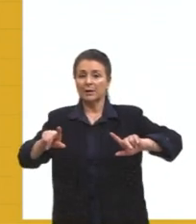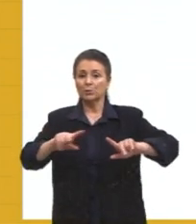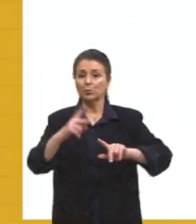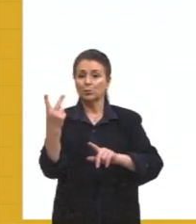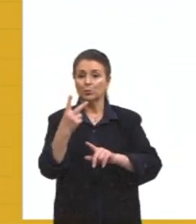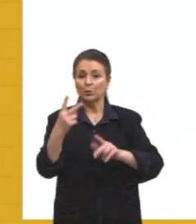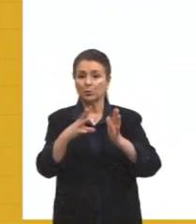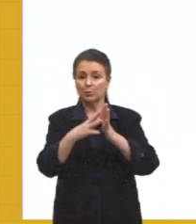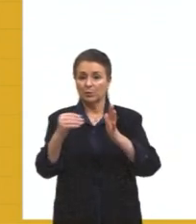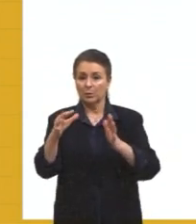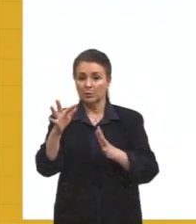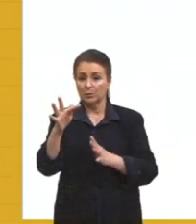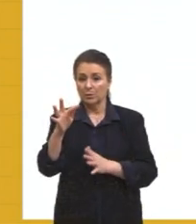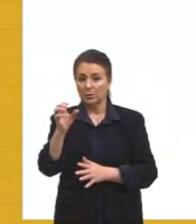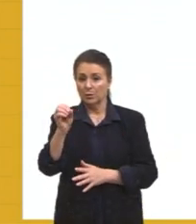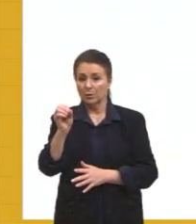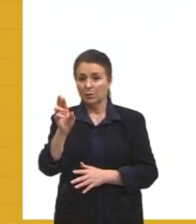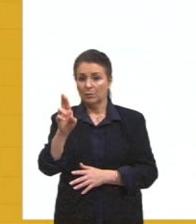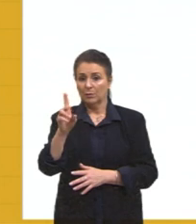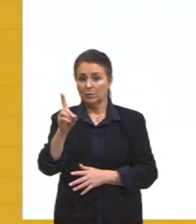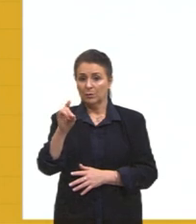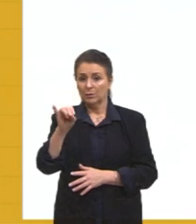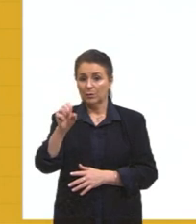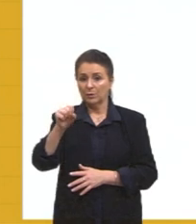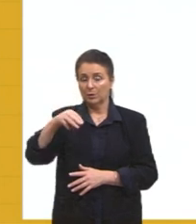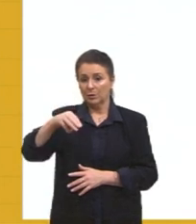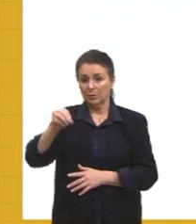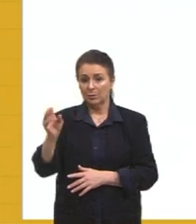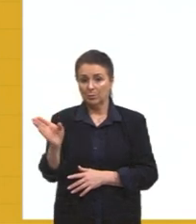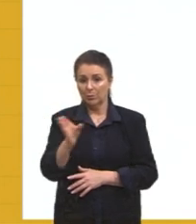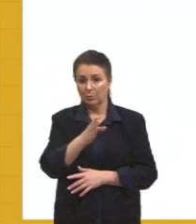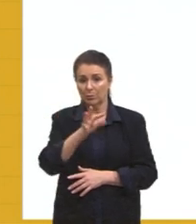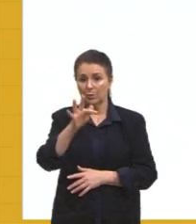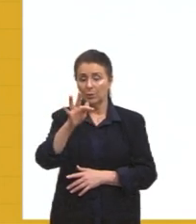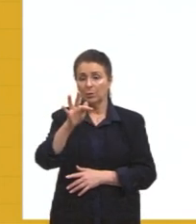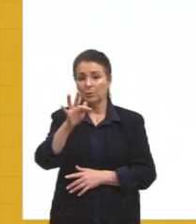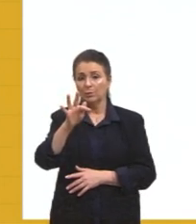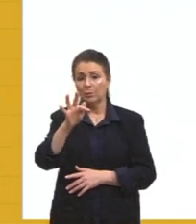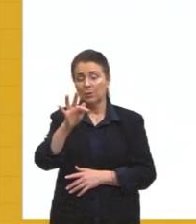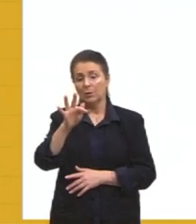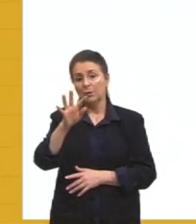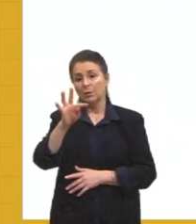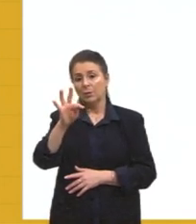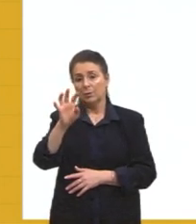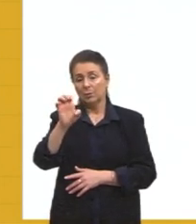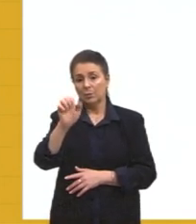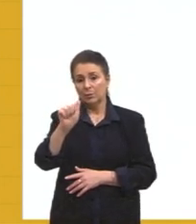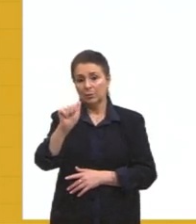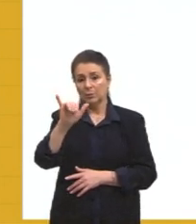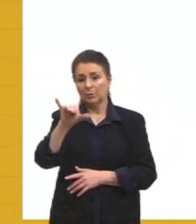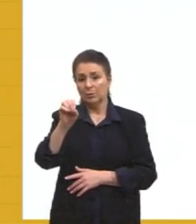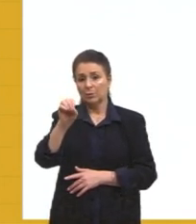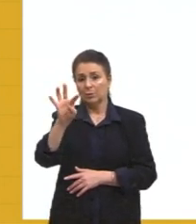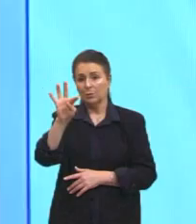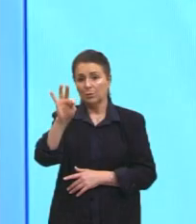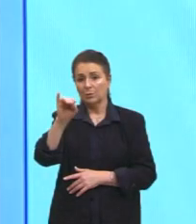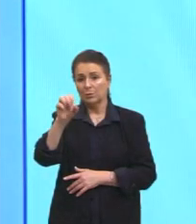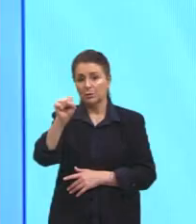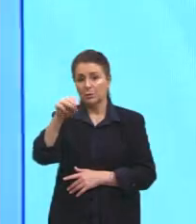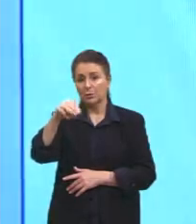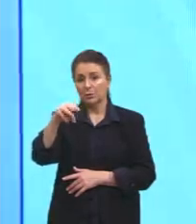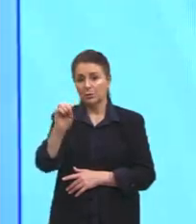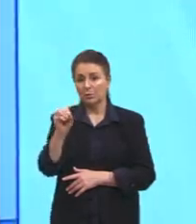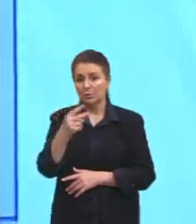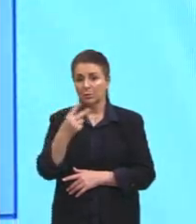toyotismo, né. O toyotismo também são produções e lotes, isso quer dizer, então, nós temos poucos produtos, né, dentro